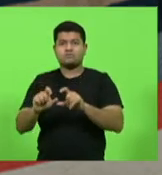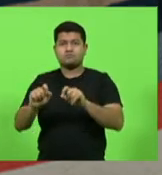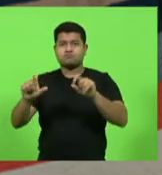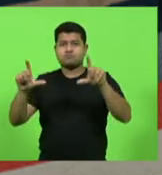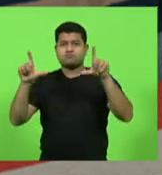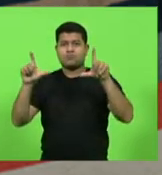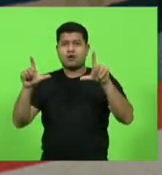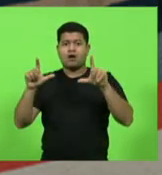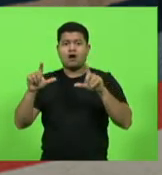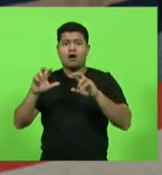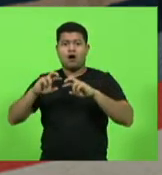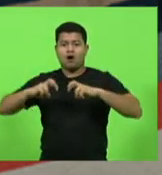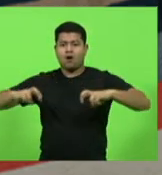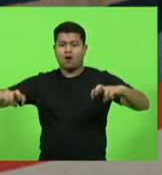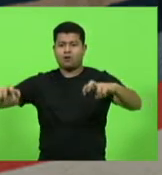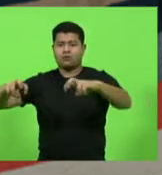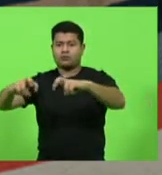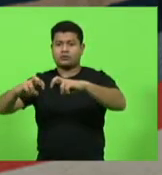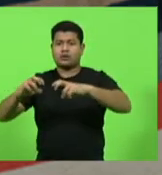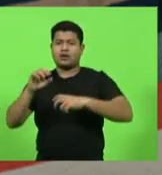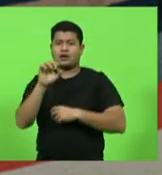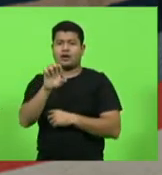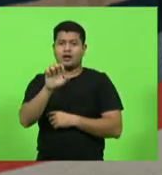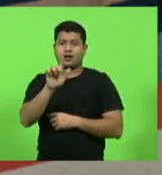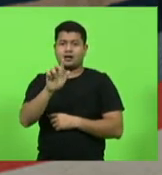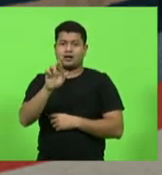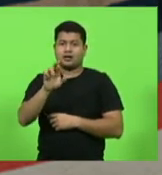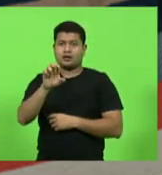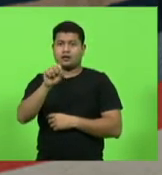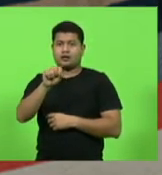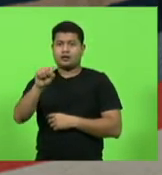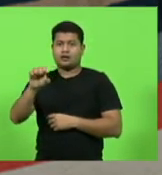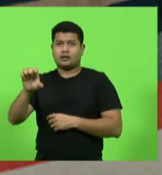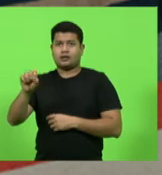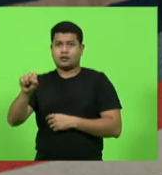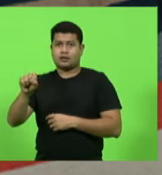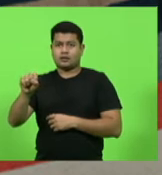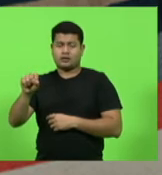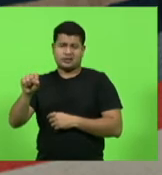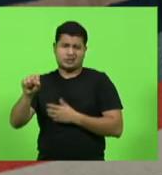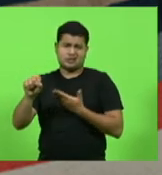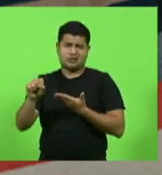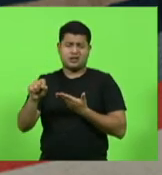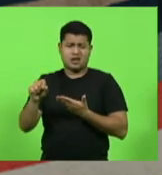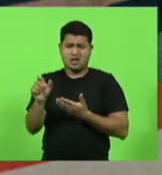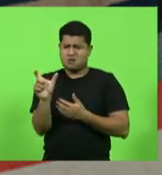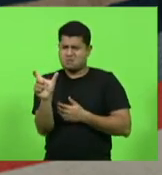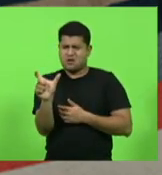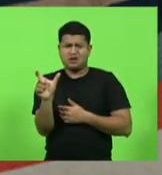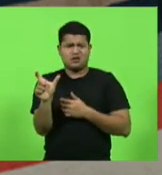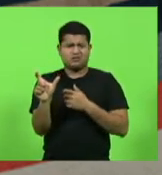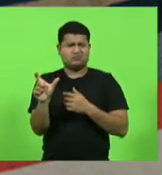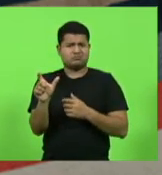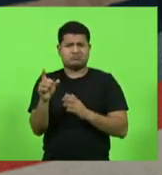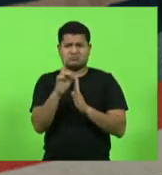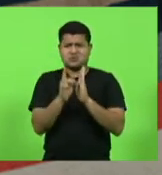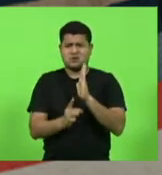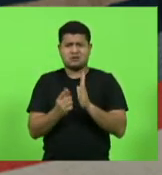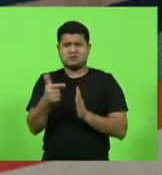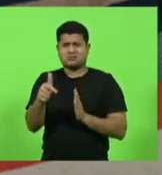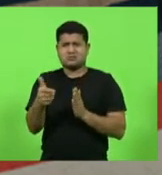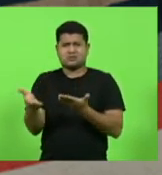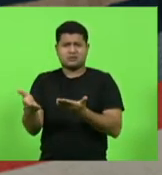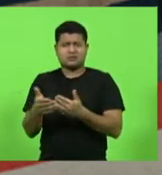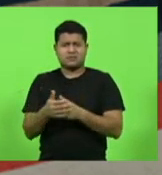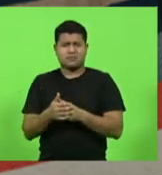Roda de Egresses, mas eu não sei o que é Egresses, não existe no dicionário também. E ainda ressalta lá na publicação